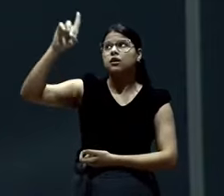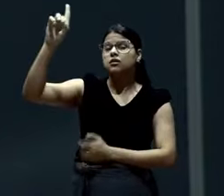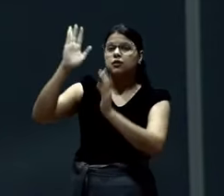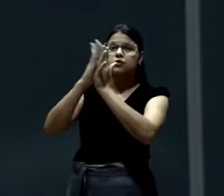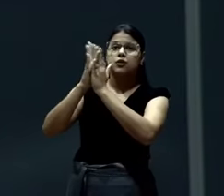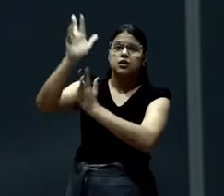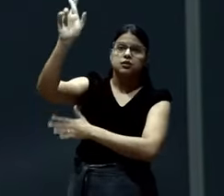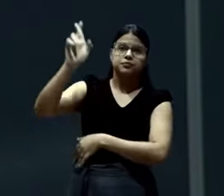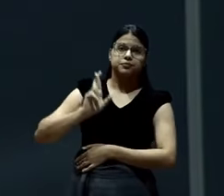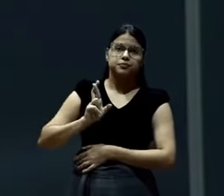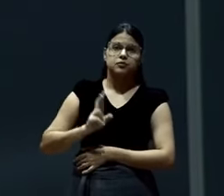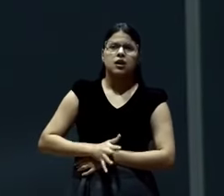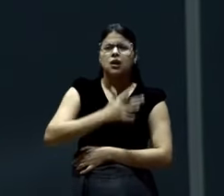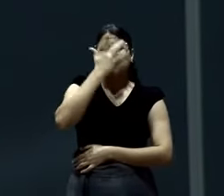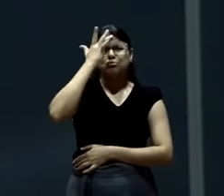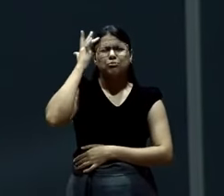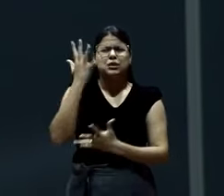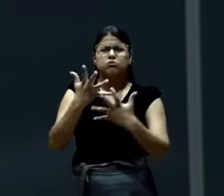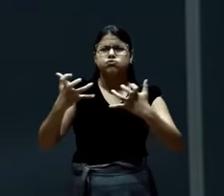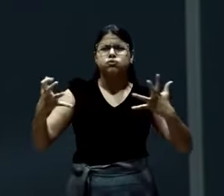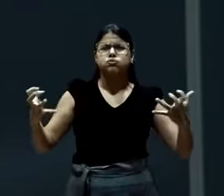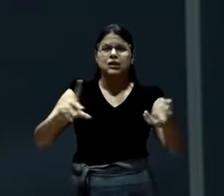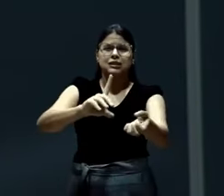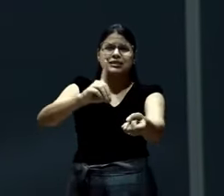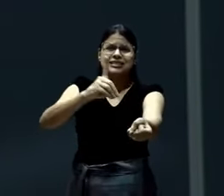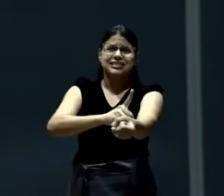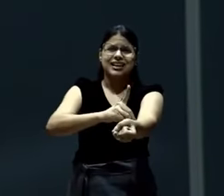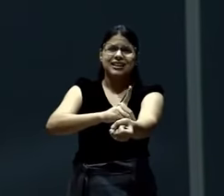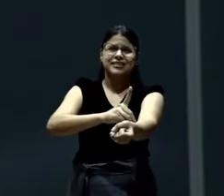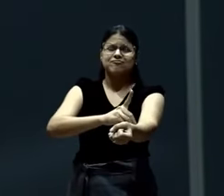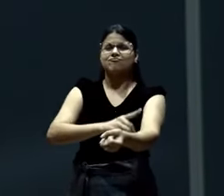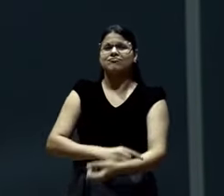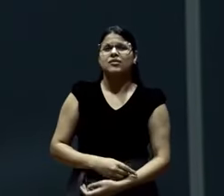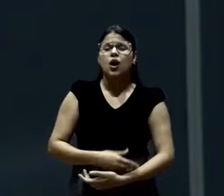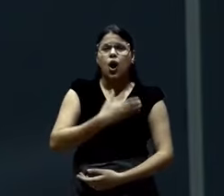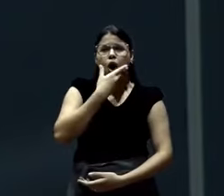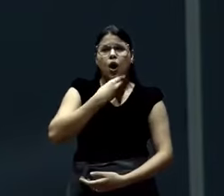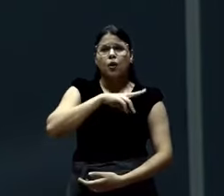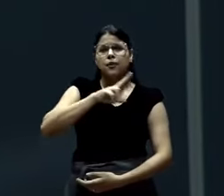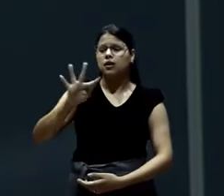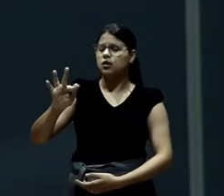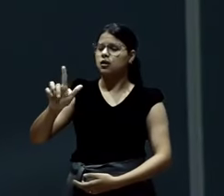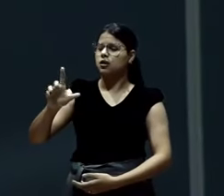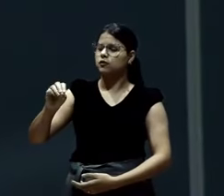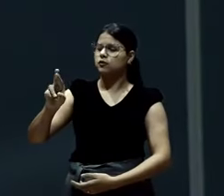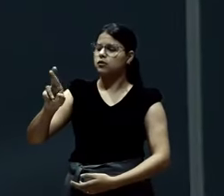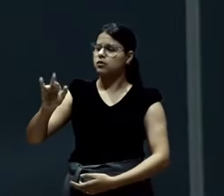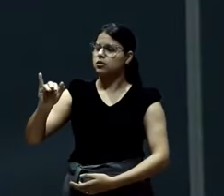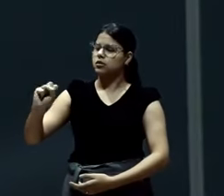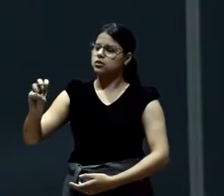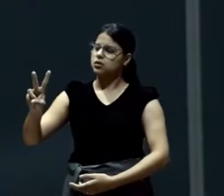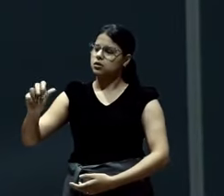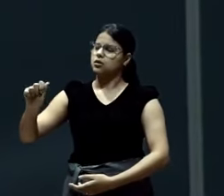orações. Muita gente com dengue. Irmão Flores Valdo. Vem passando um momento difícil. Nós vamos